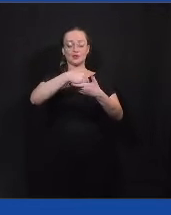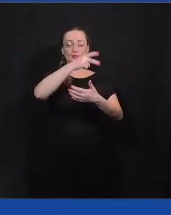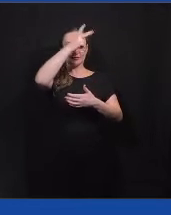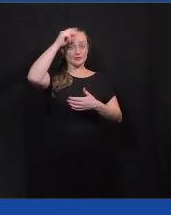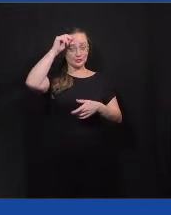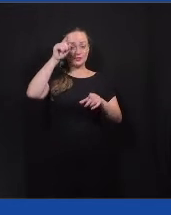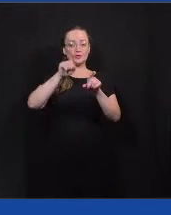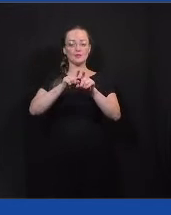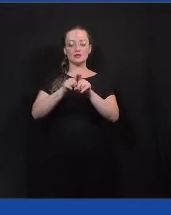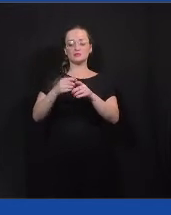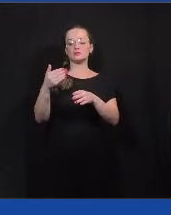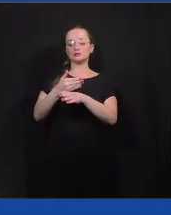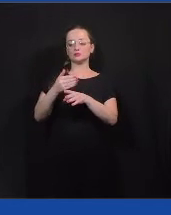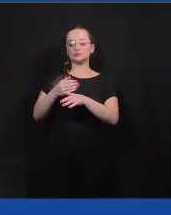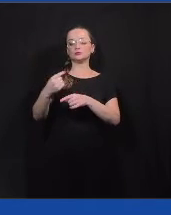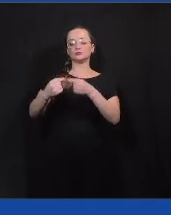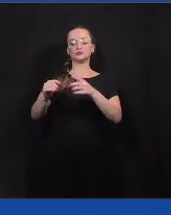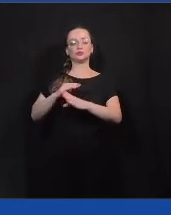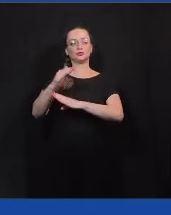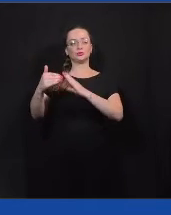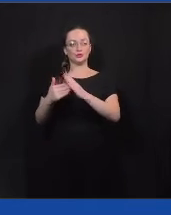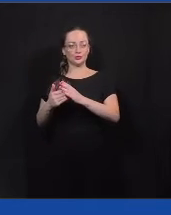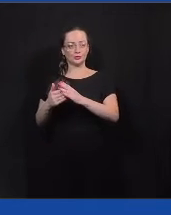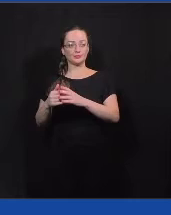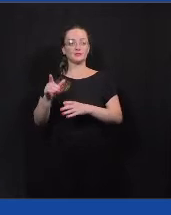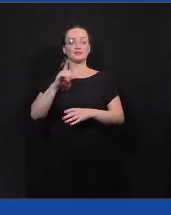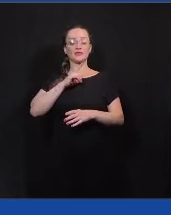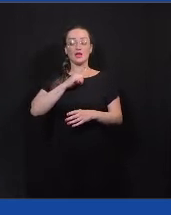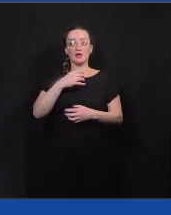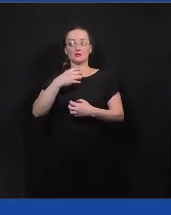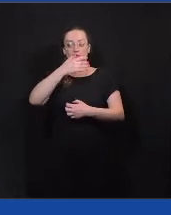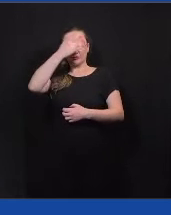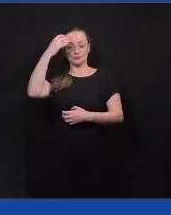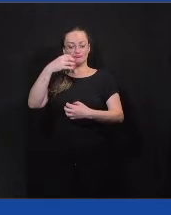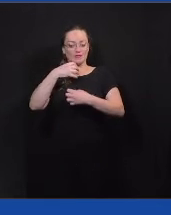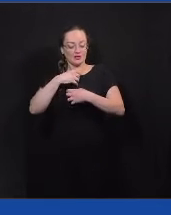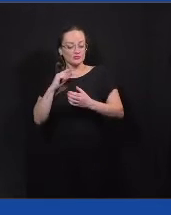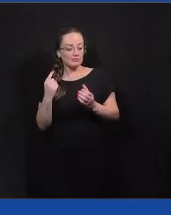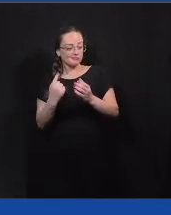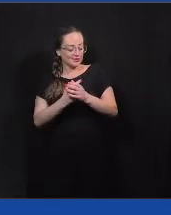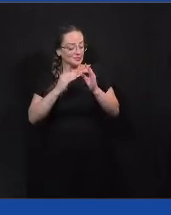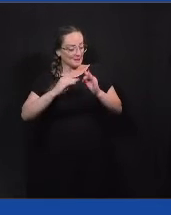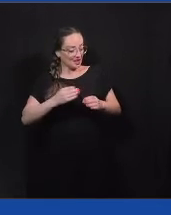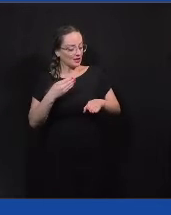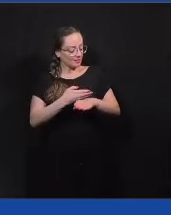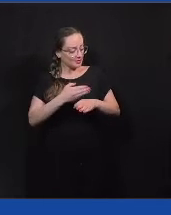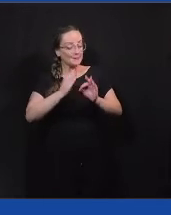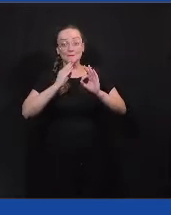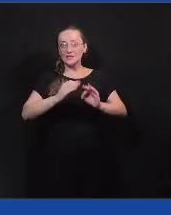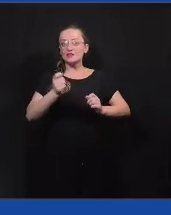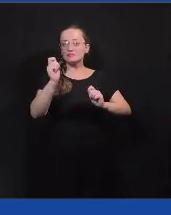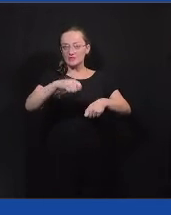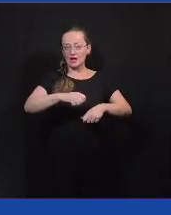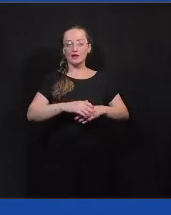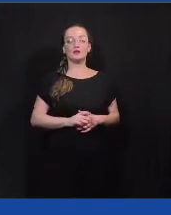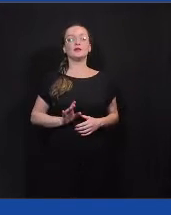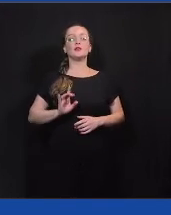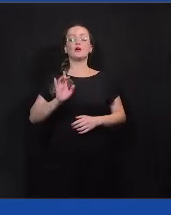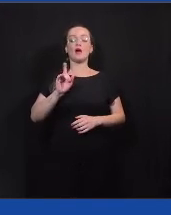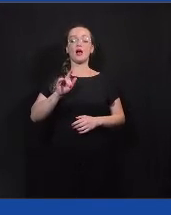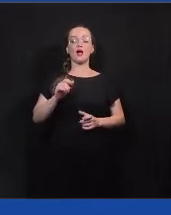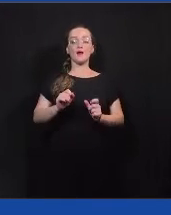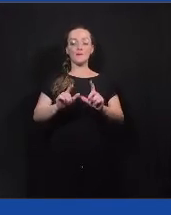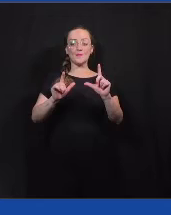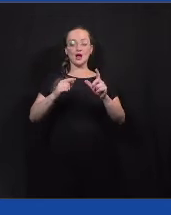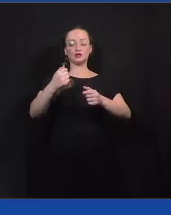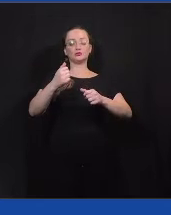política como um todo, e ele traz esse senso de pertencimento e colaboração entre os usuários. Então, essa é uma imagem, por exemplo, de